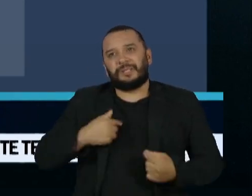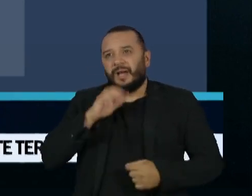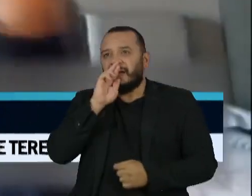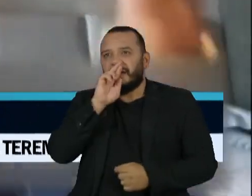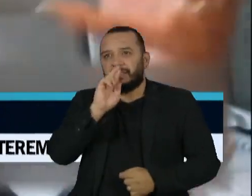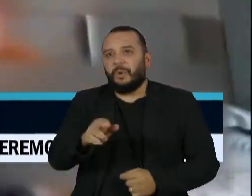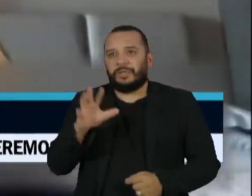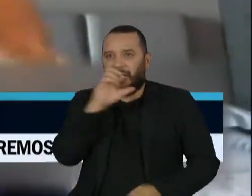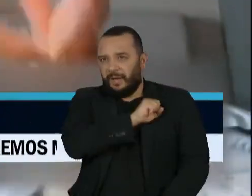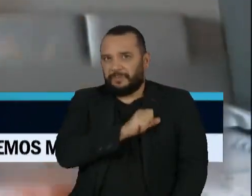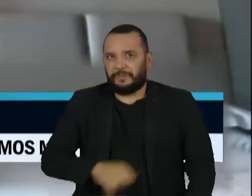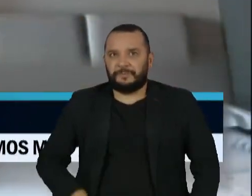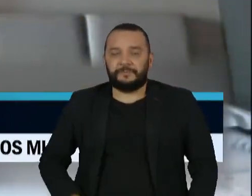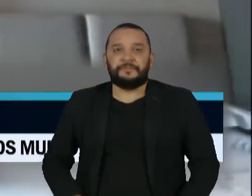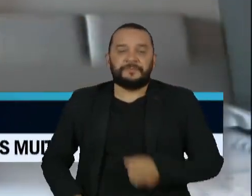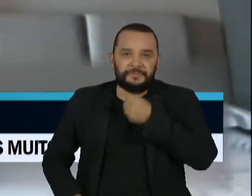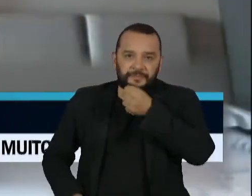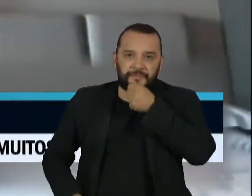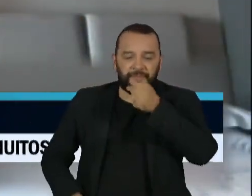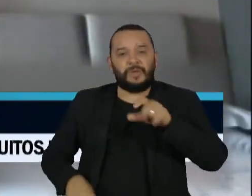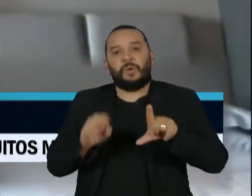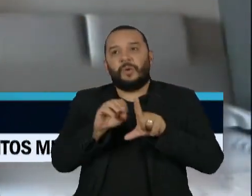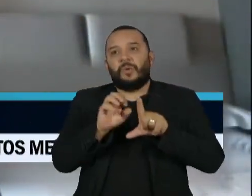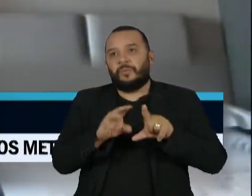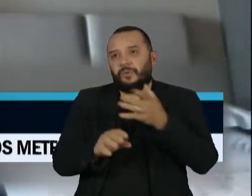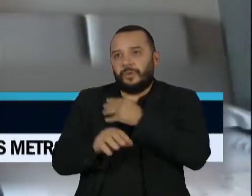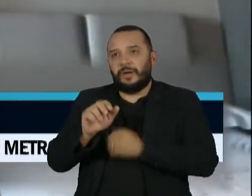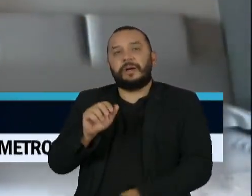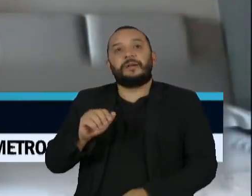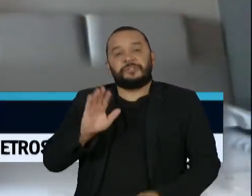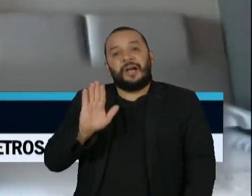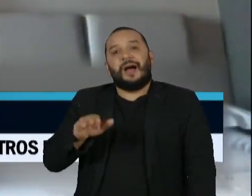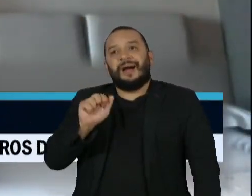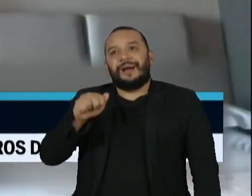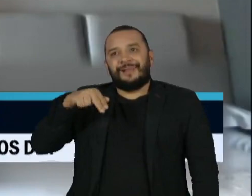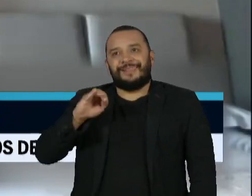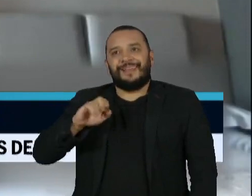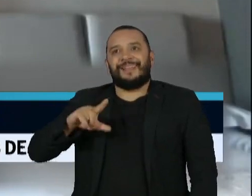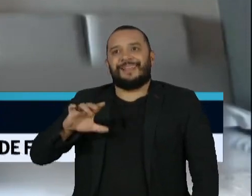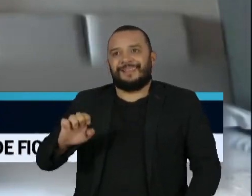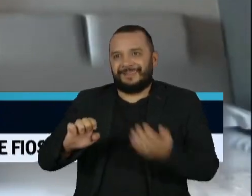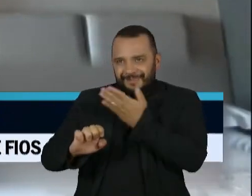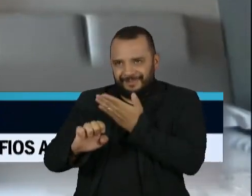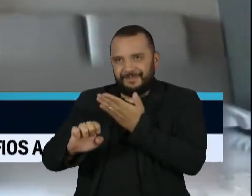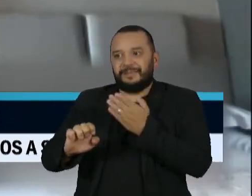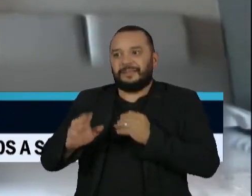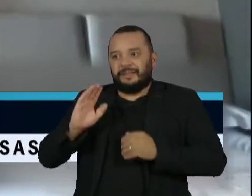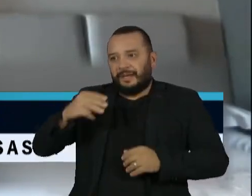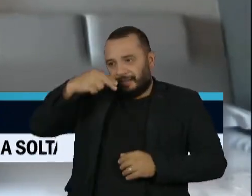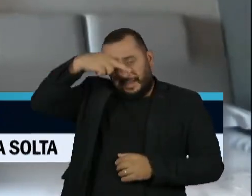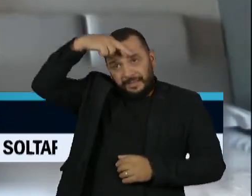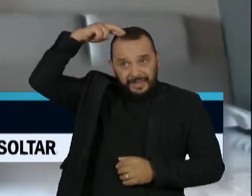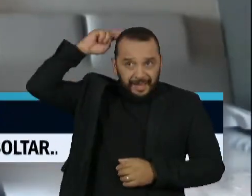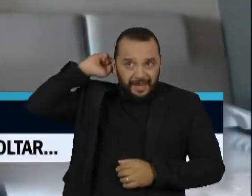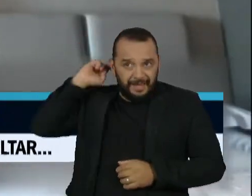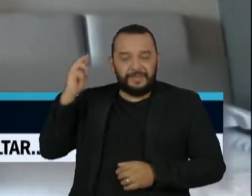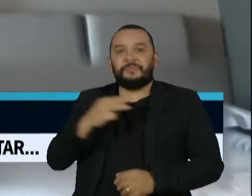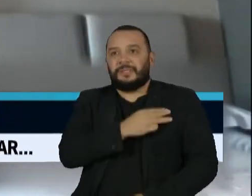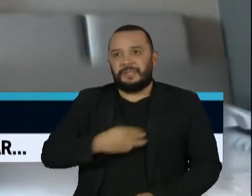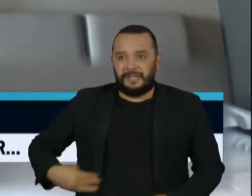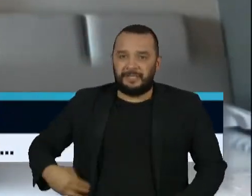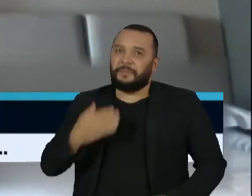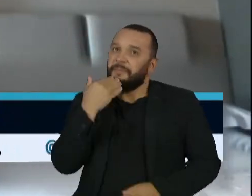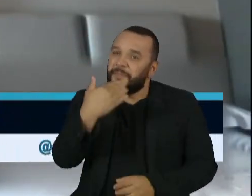respostas. Em entrevista à Globo News, Aniele Franco, irmã de Marielle e ministra da Igualdade Racial, também pediu respostas.